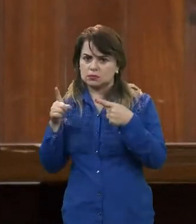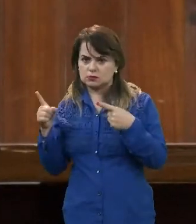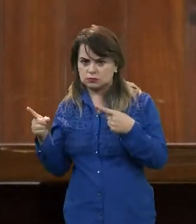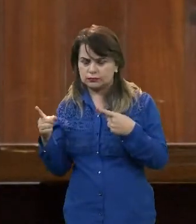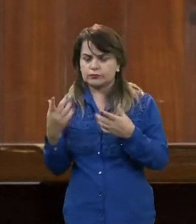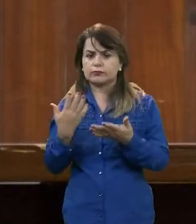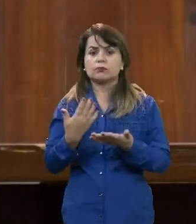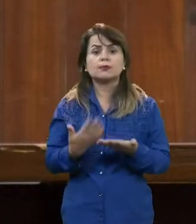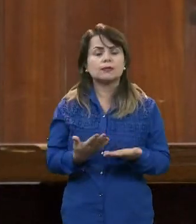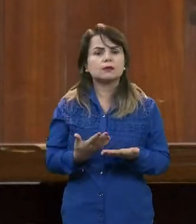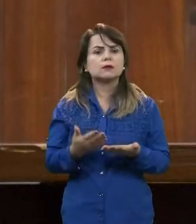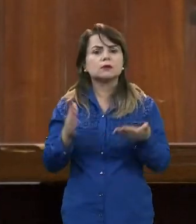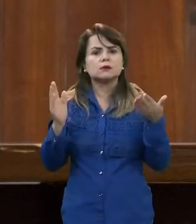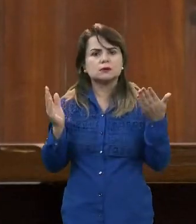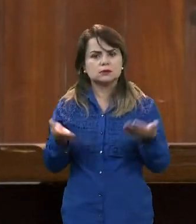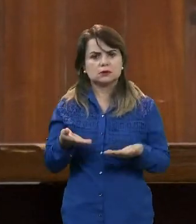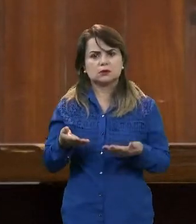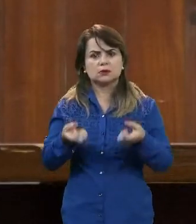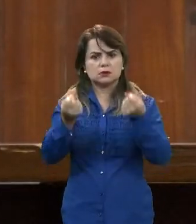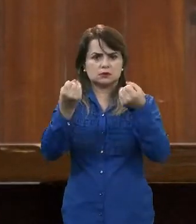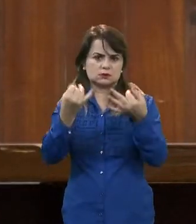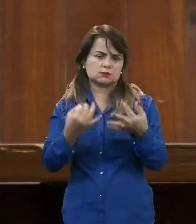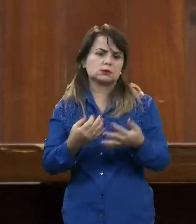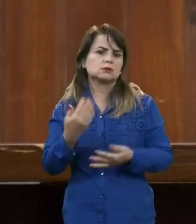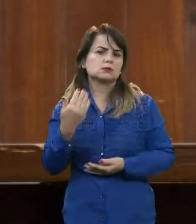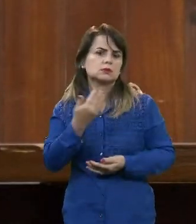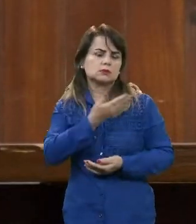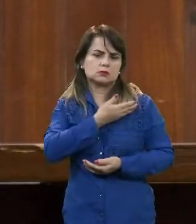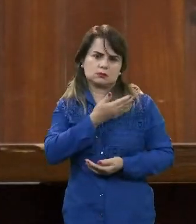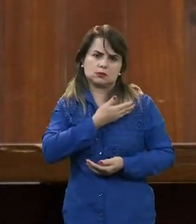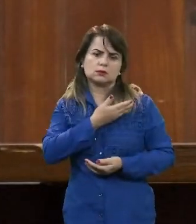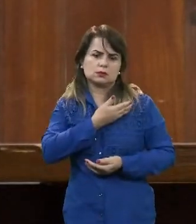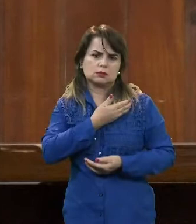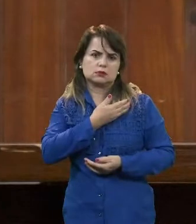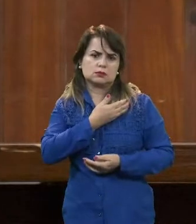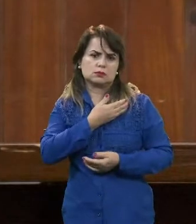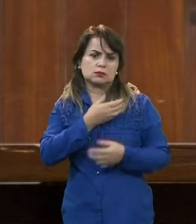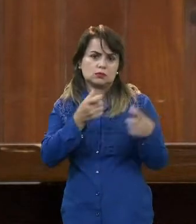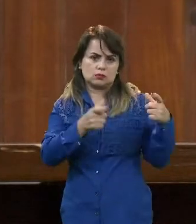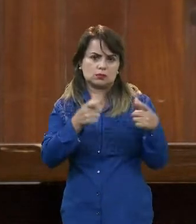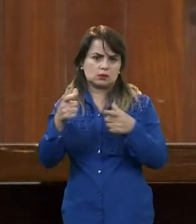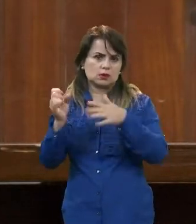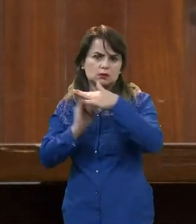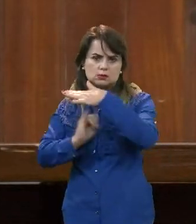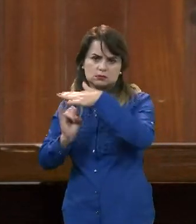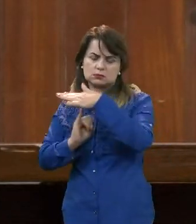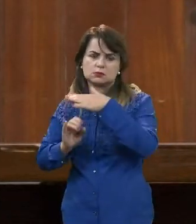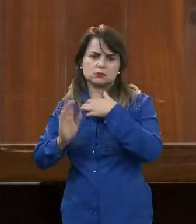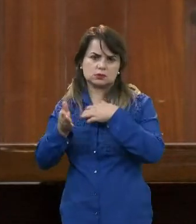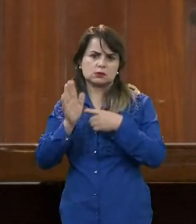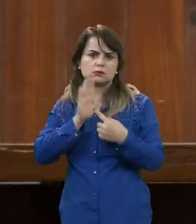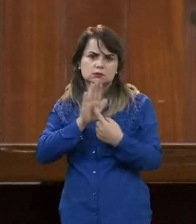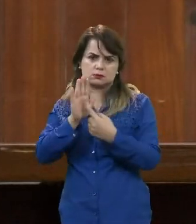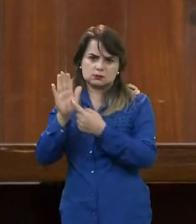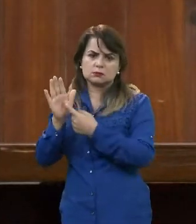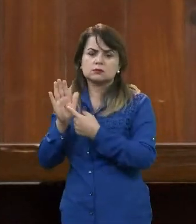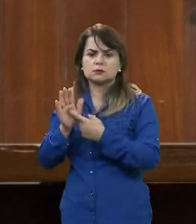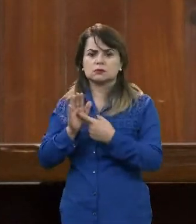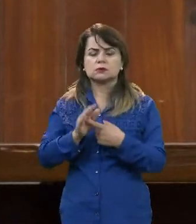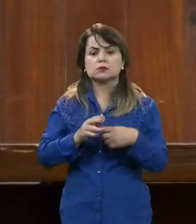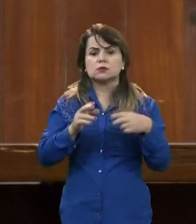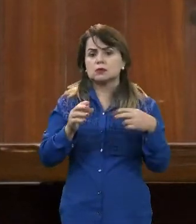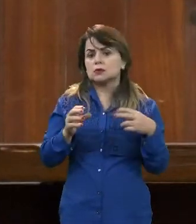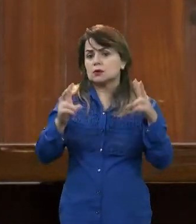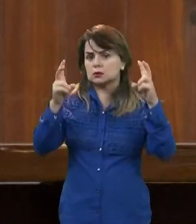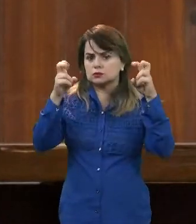foi elencado bastante bem aí pelos demais colegas das instituições as vantagens próprias desse momento, né, que é em relação ao